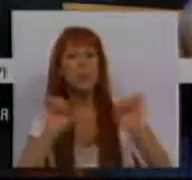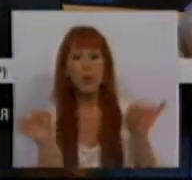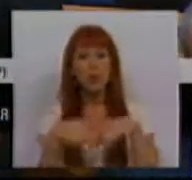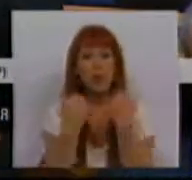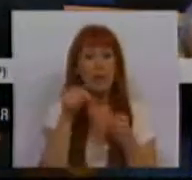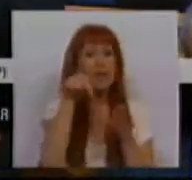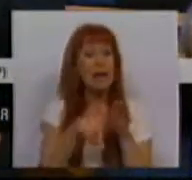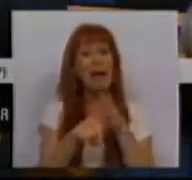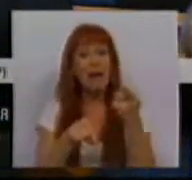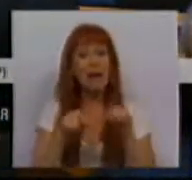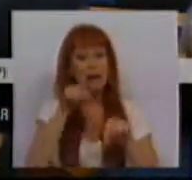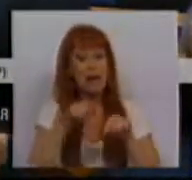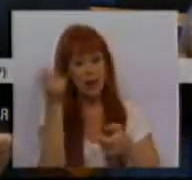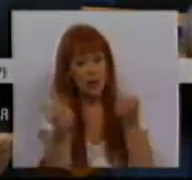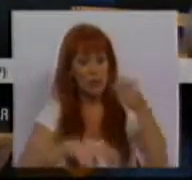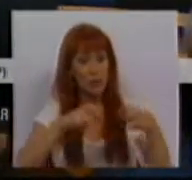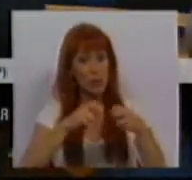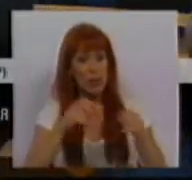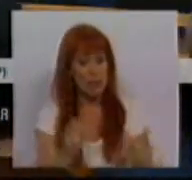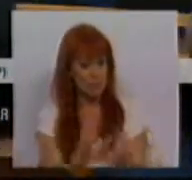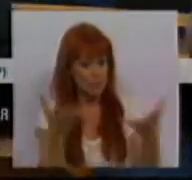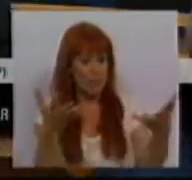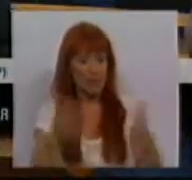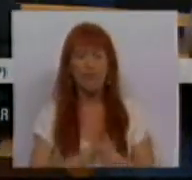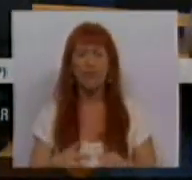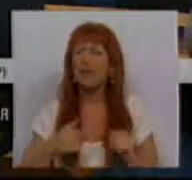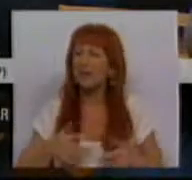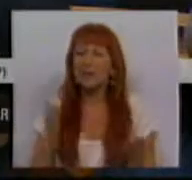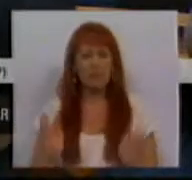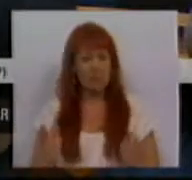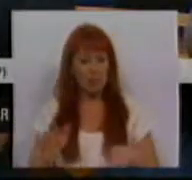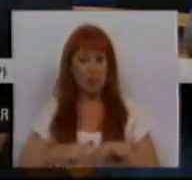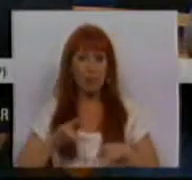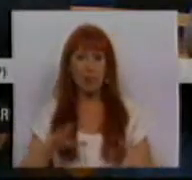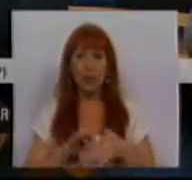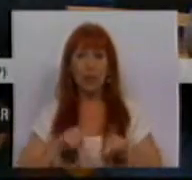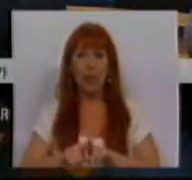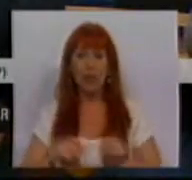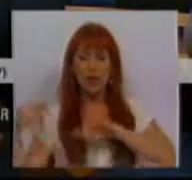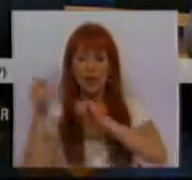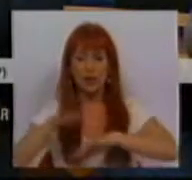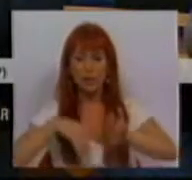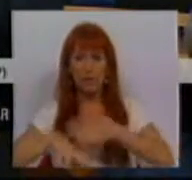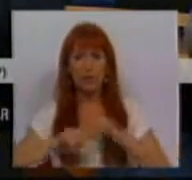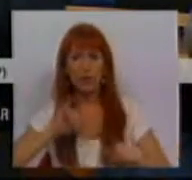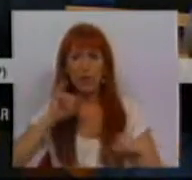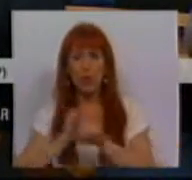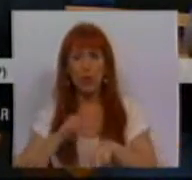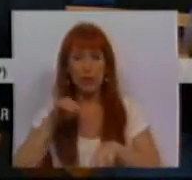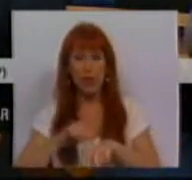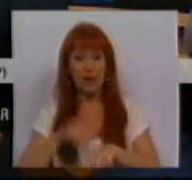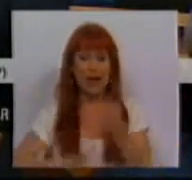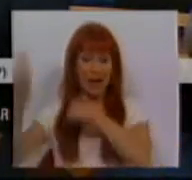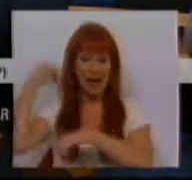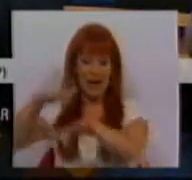socialmente situada, em que aqueles fenómenos medram. Escusando-nos por ter saído já uma discussão feita, noutro tempo nesta